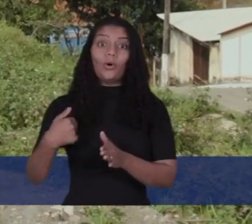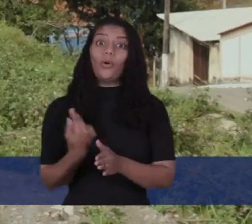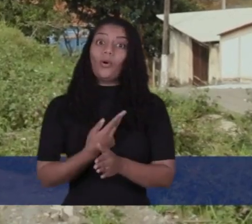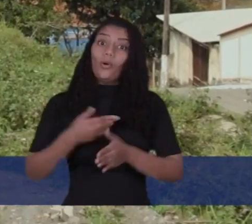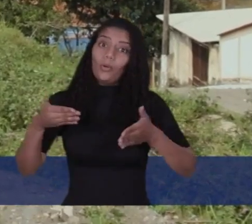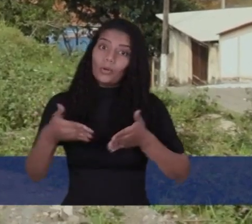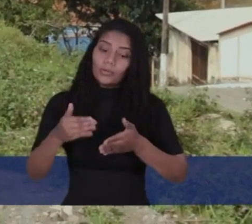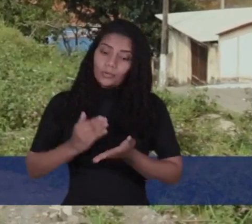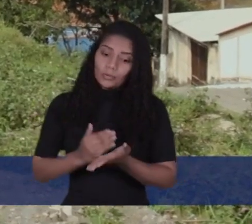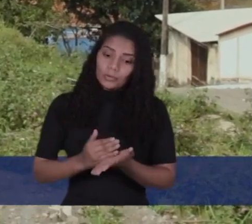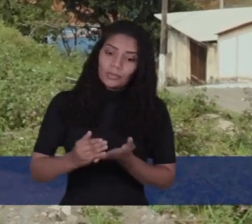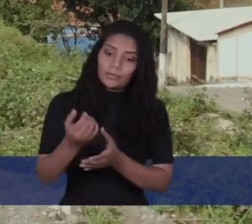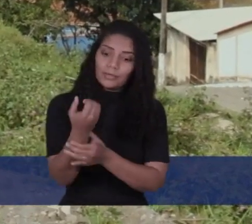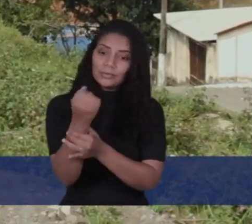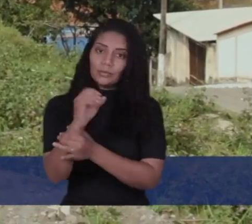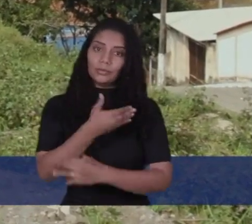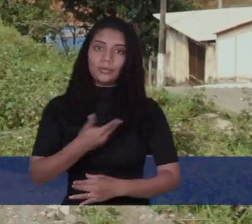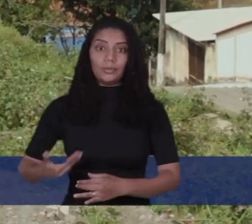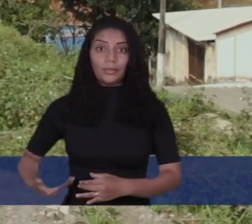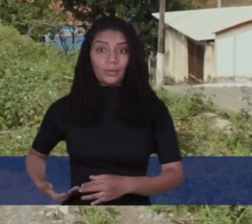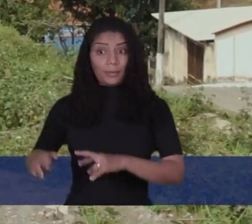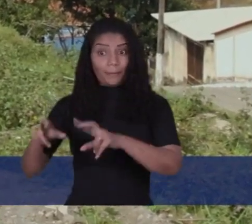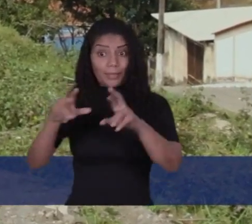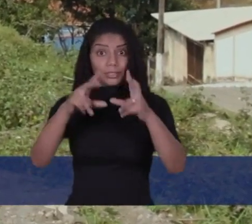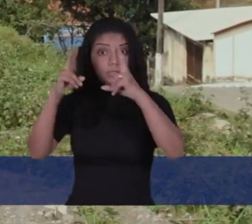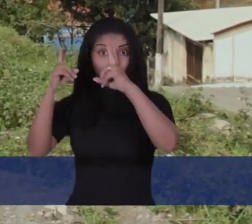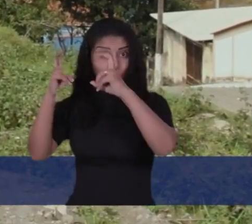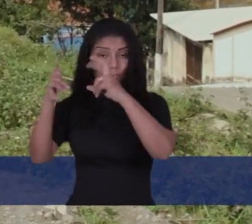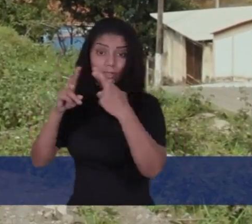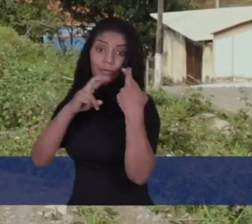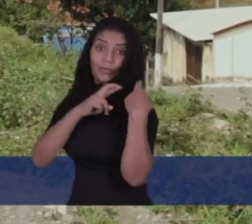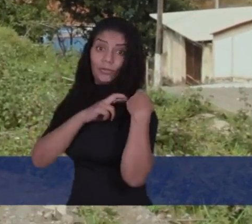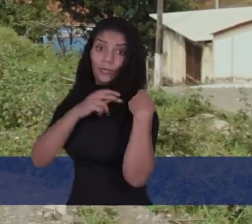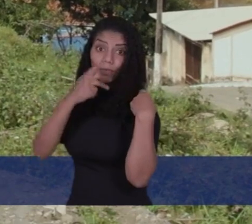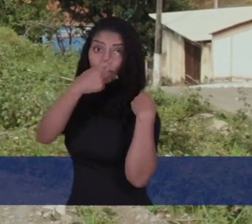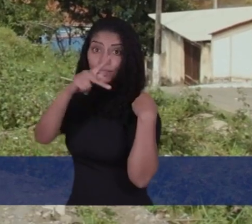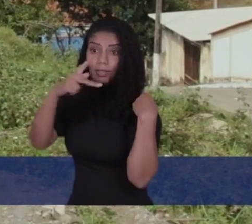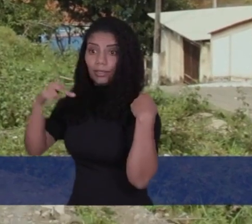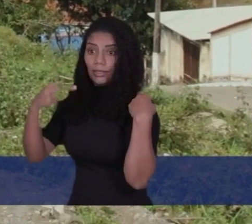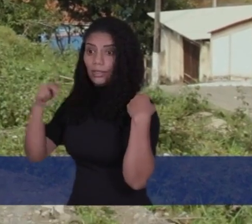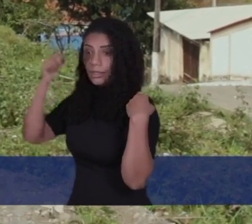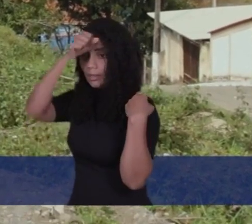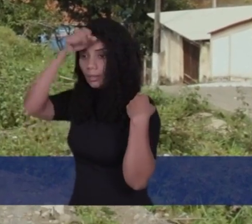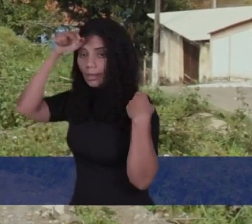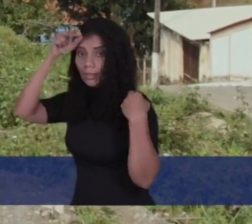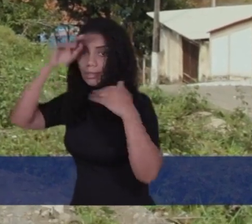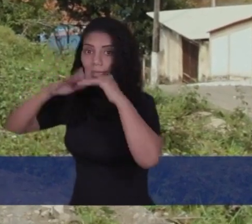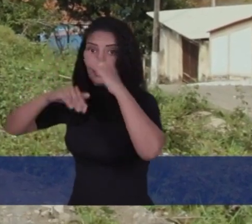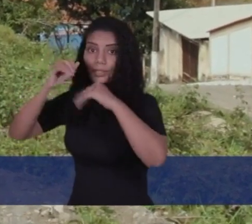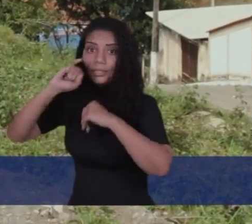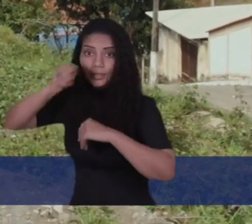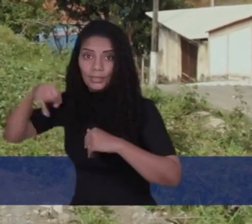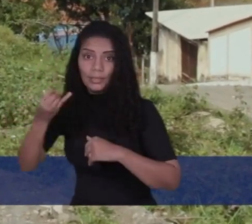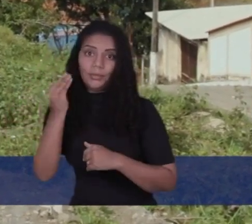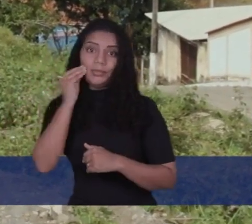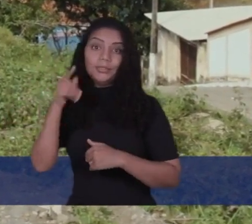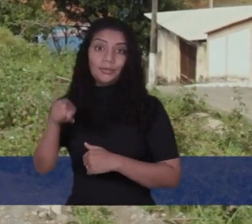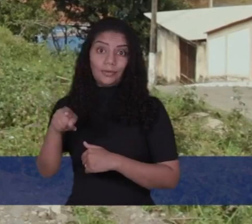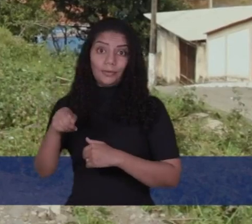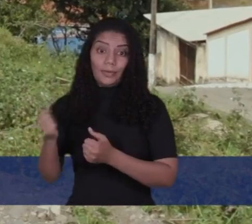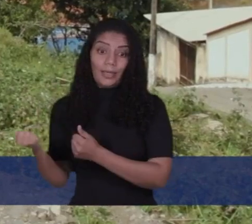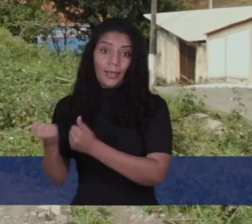sobre segurança pública, mas sobre outro ponto de vista, o da responsabilidade da Prefeitura em dar oportunidade aos nossos jovens.